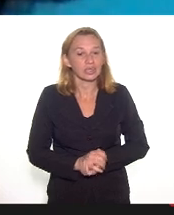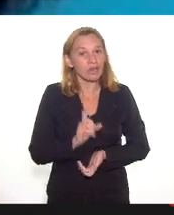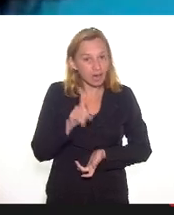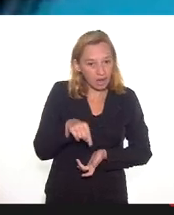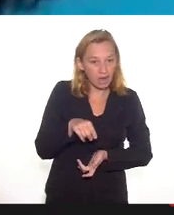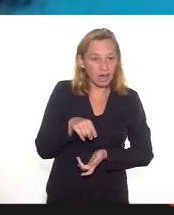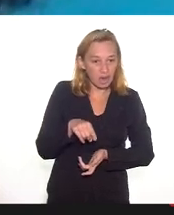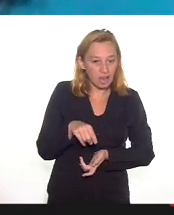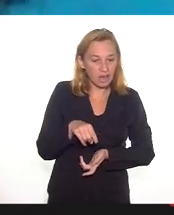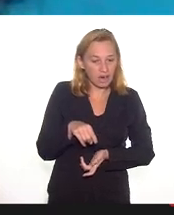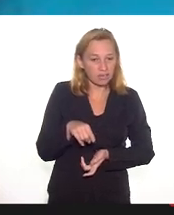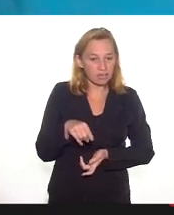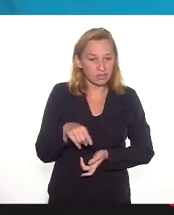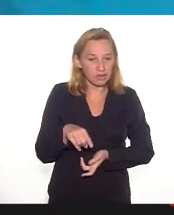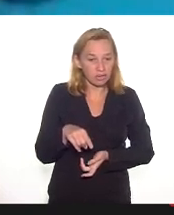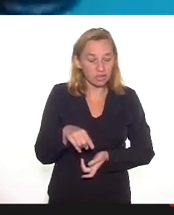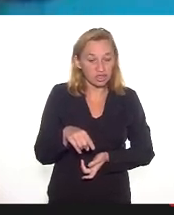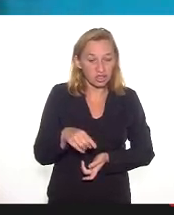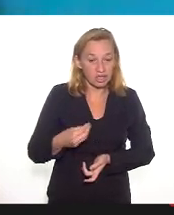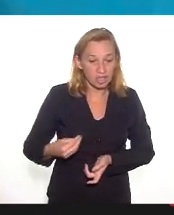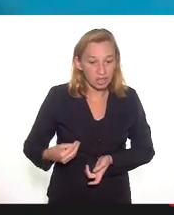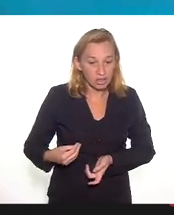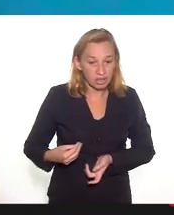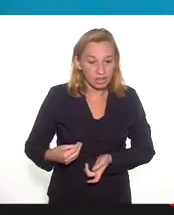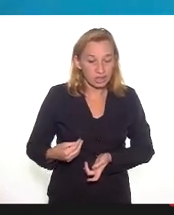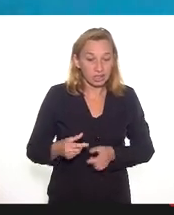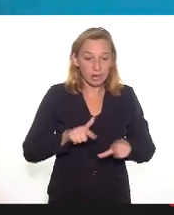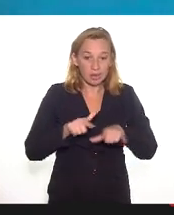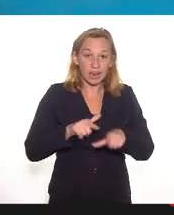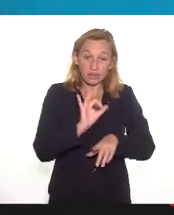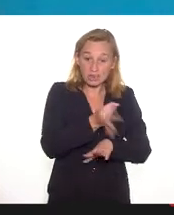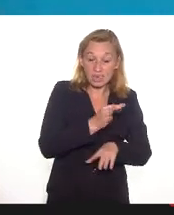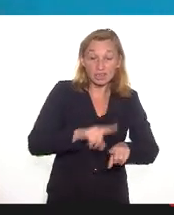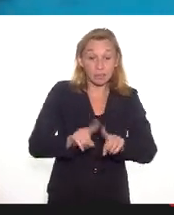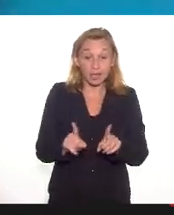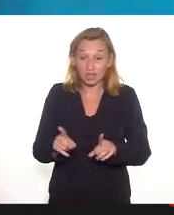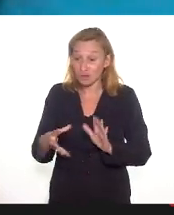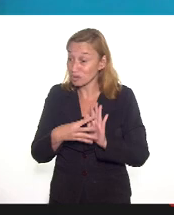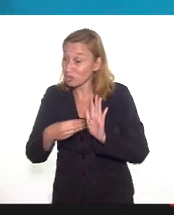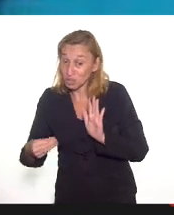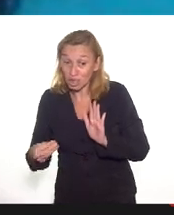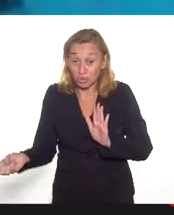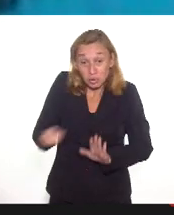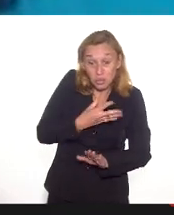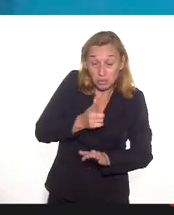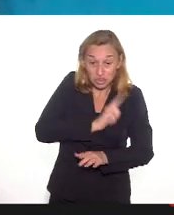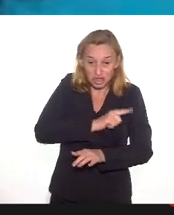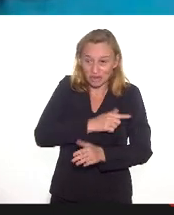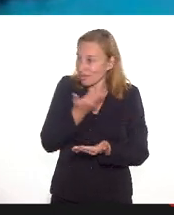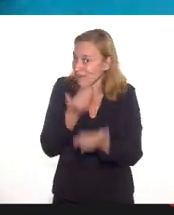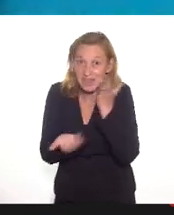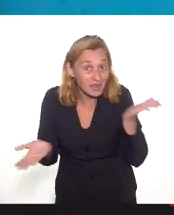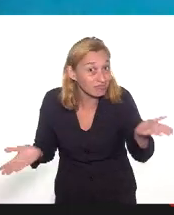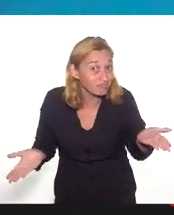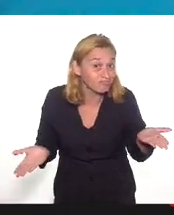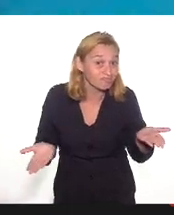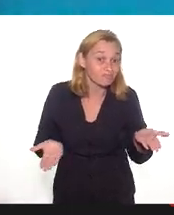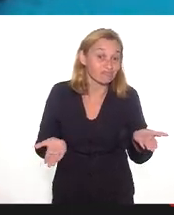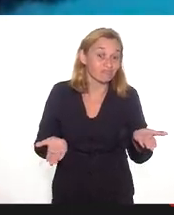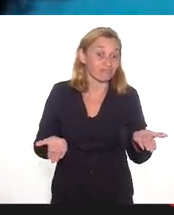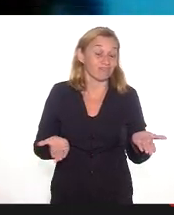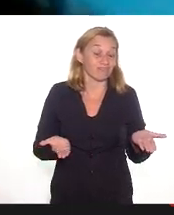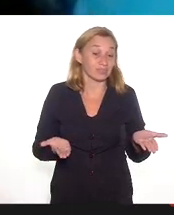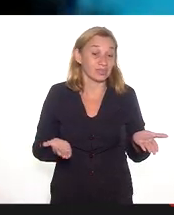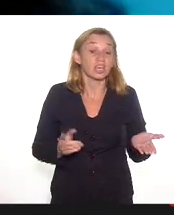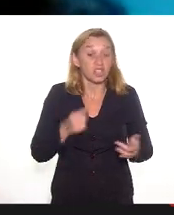é uma forma de estabilidade. Mas com essa proposta de novos modelos de gestão, talvez, inclusive, isso se perca, né. E a gente